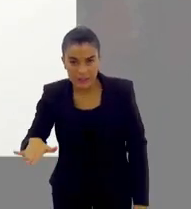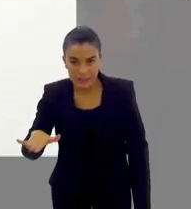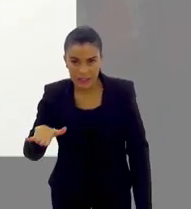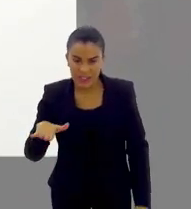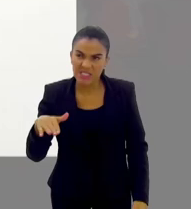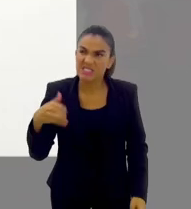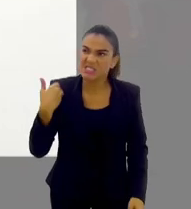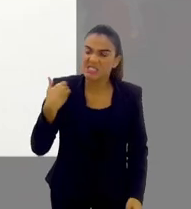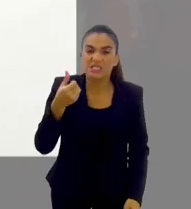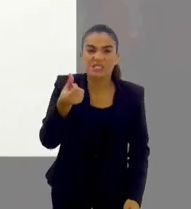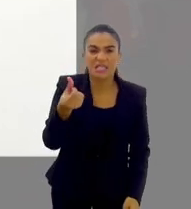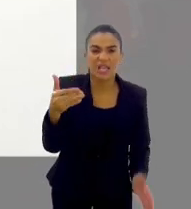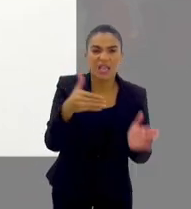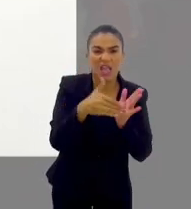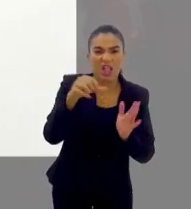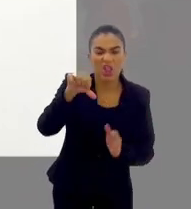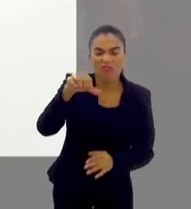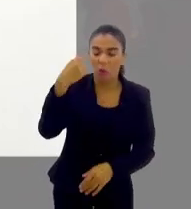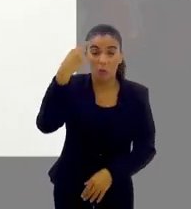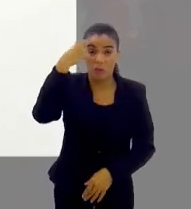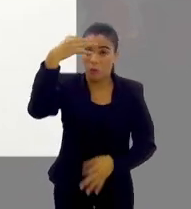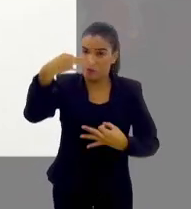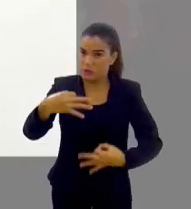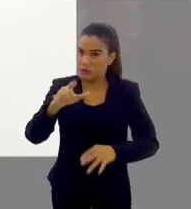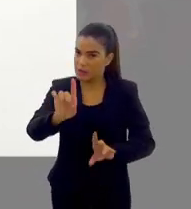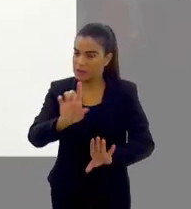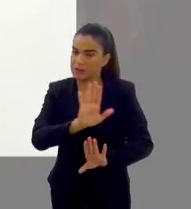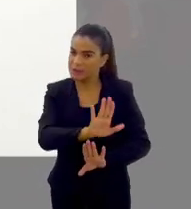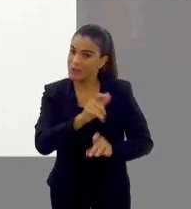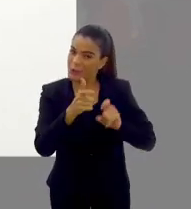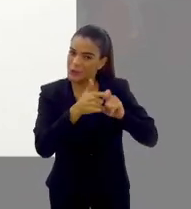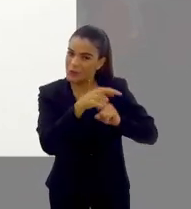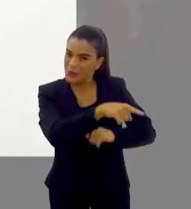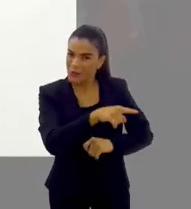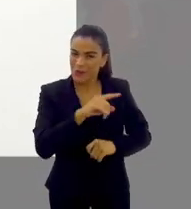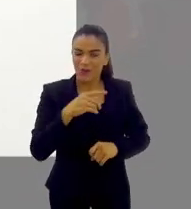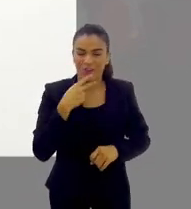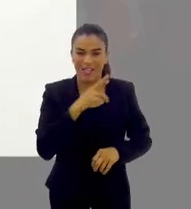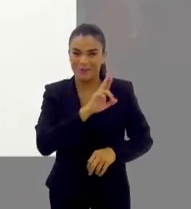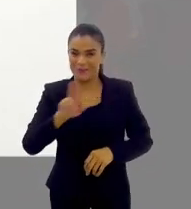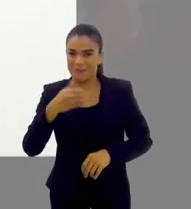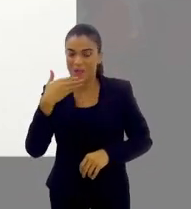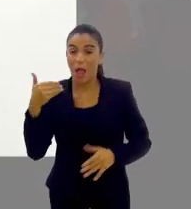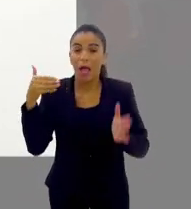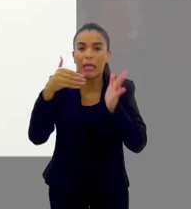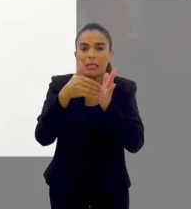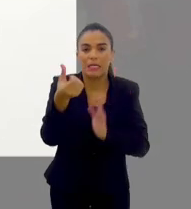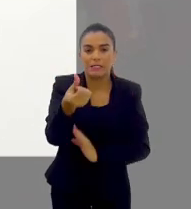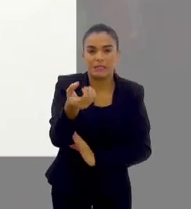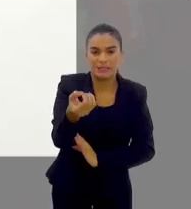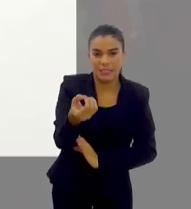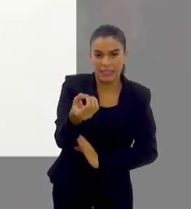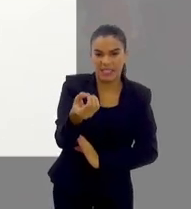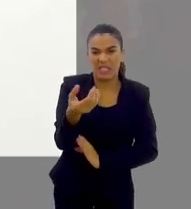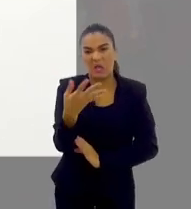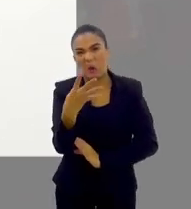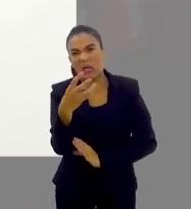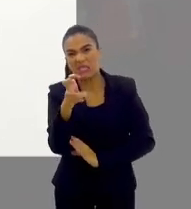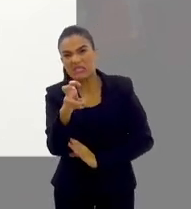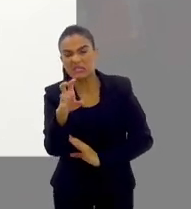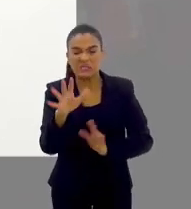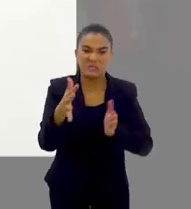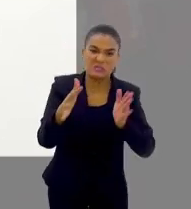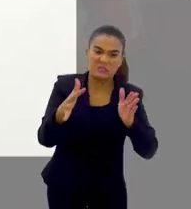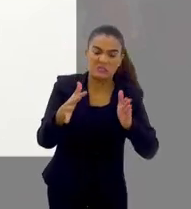desde crianças de seis a nove anos, não tenho certeza, doutor Charbel vai saber melhor, até os seus 60 anos, diferente dos